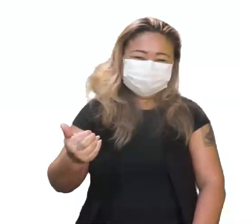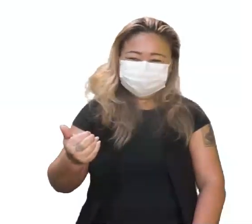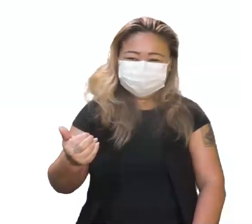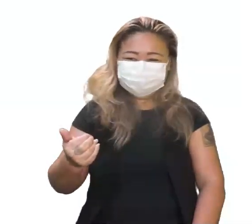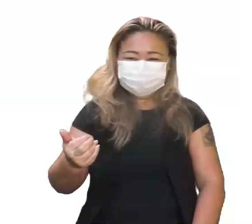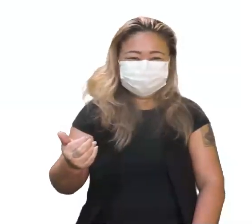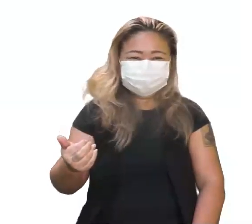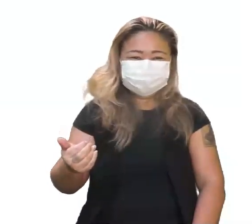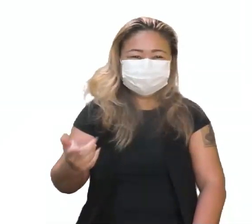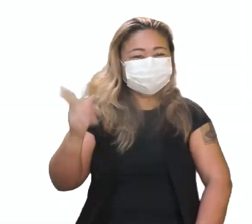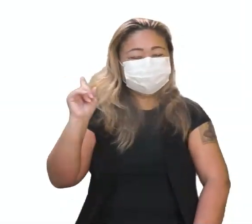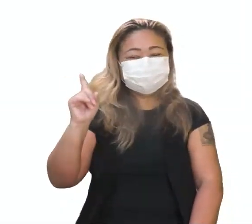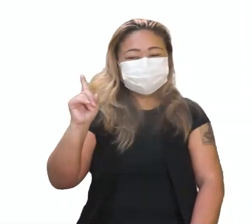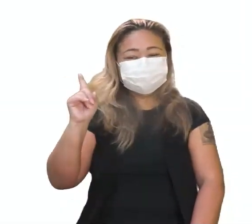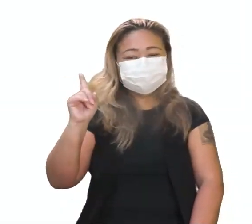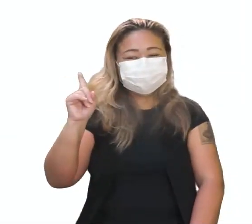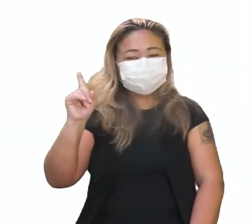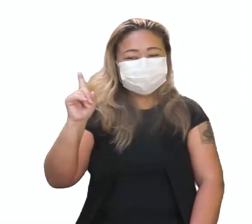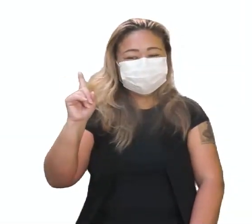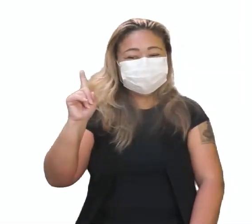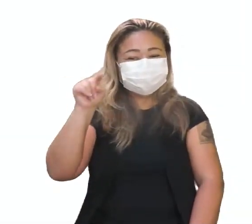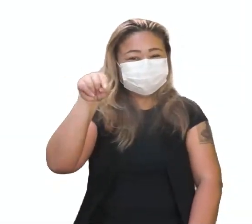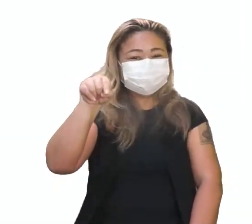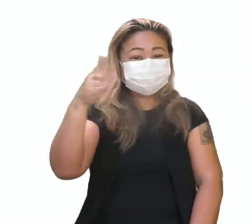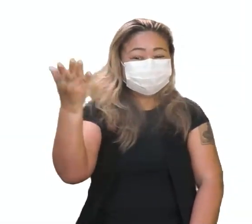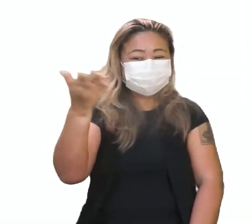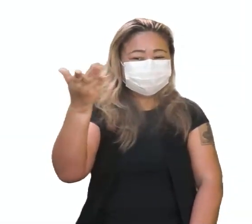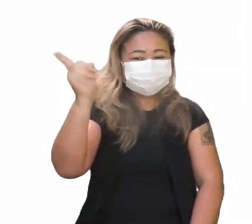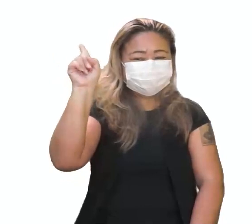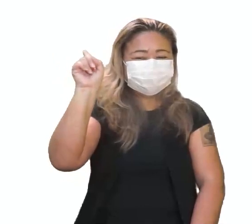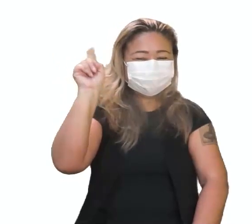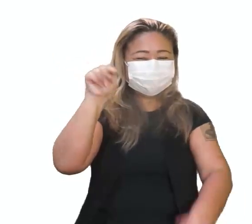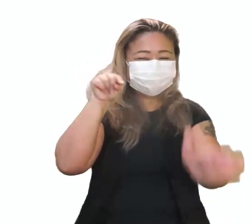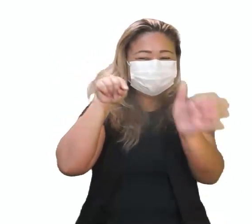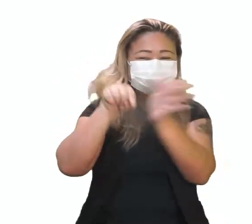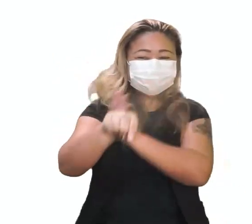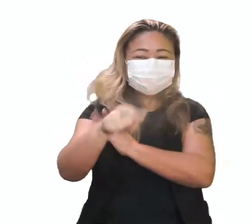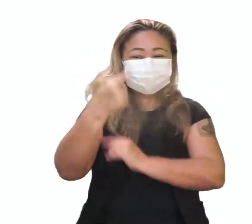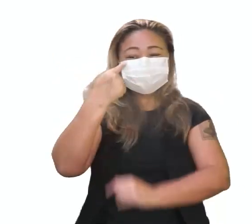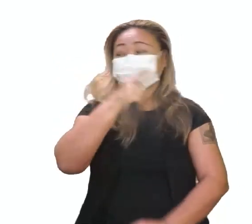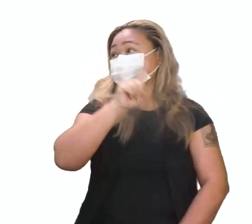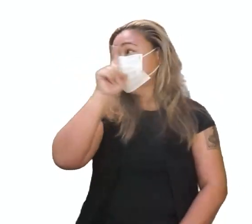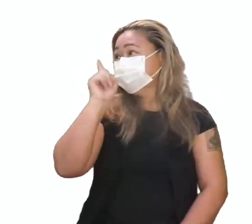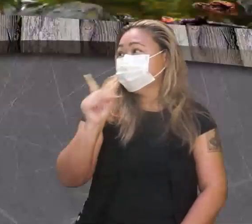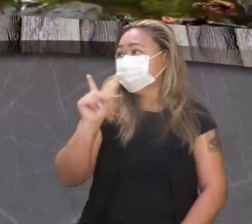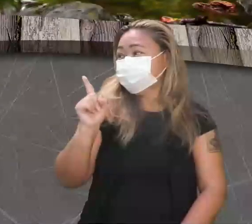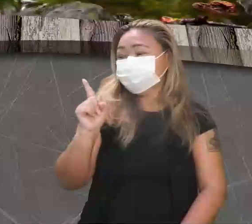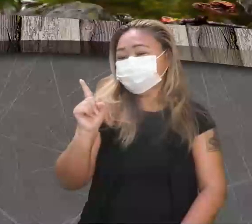É, vamos lá, vamos embora. Agora, você vai agora nessa questão, professora, olha aqui por aí.